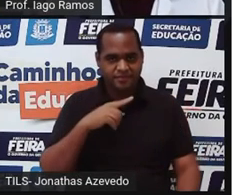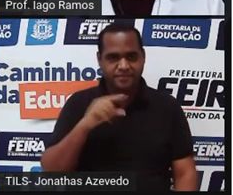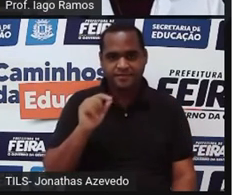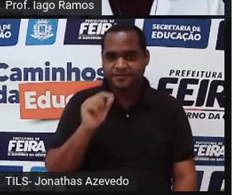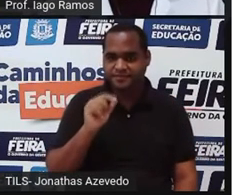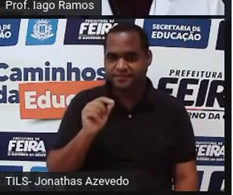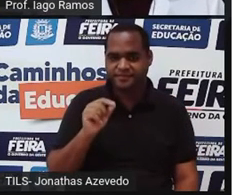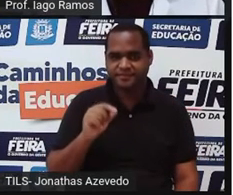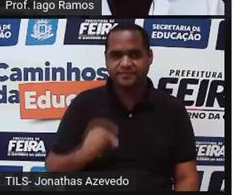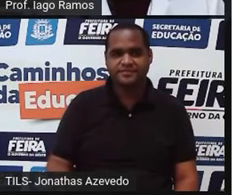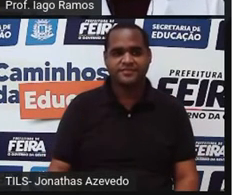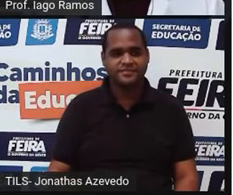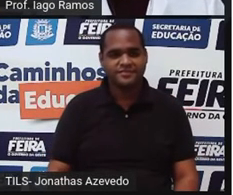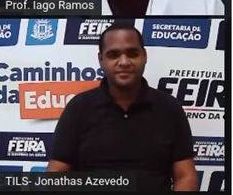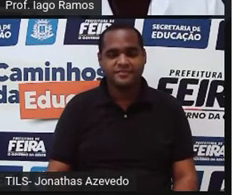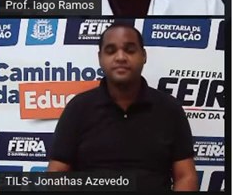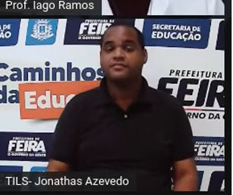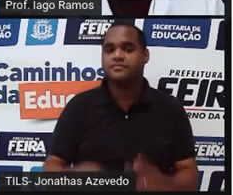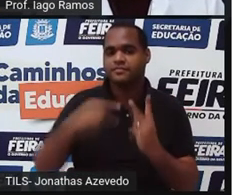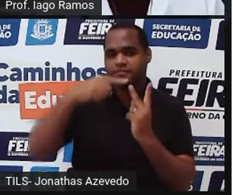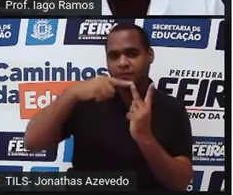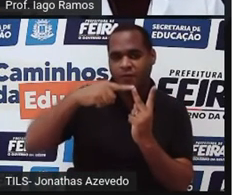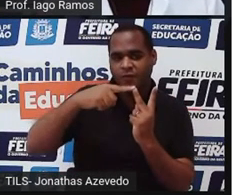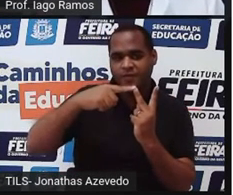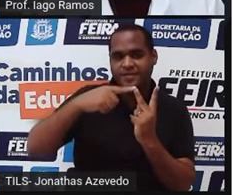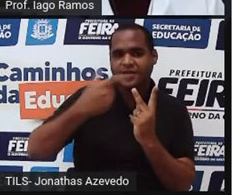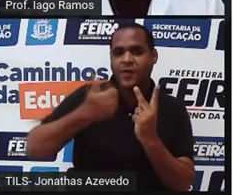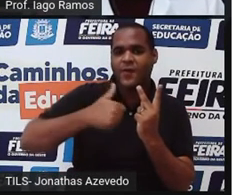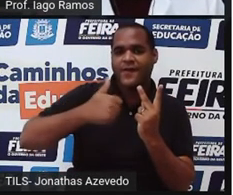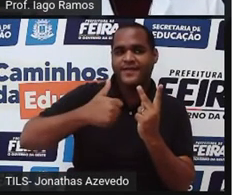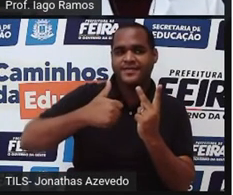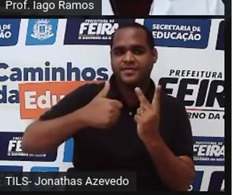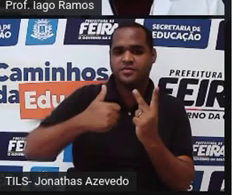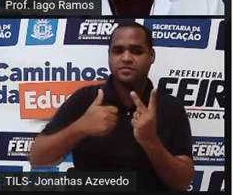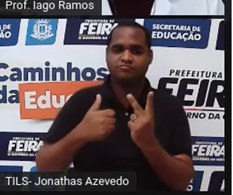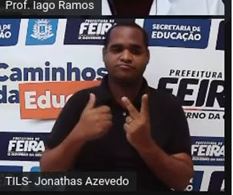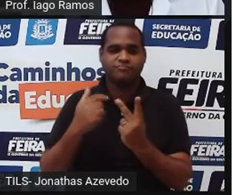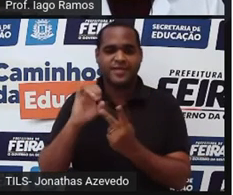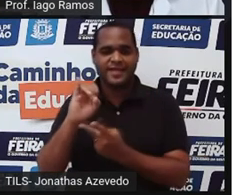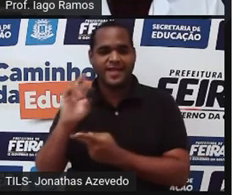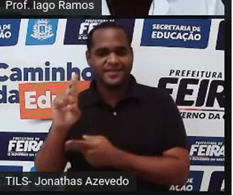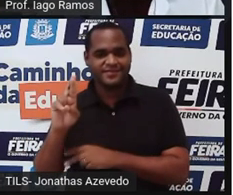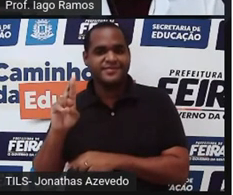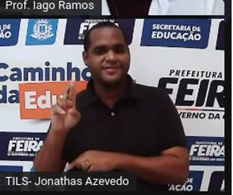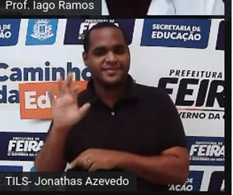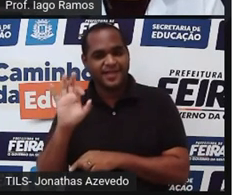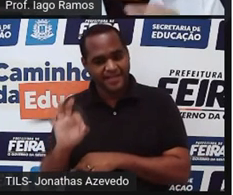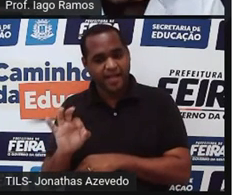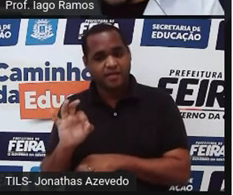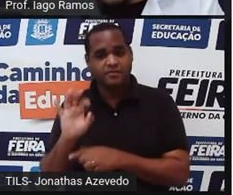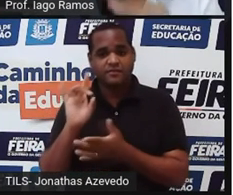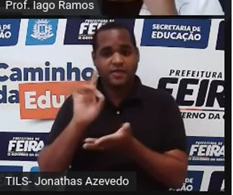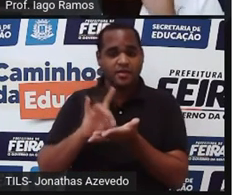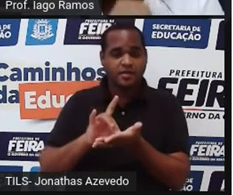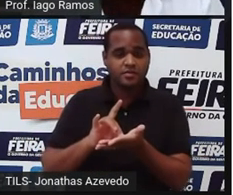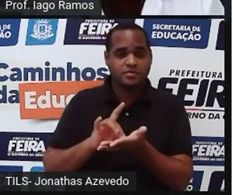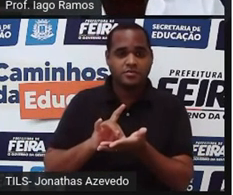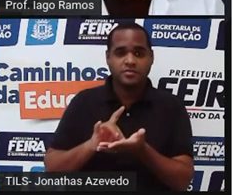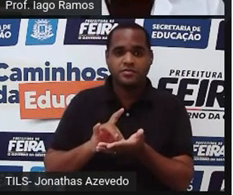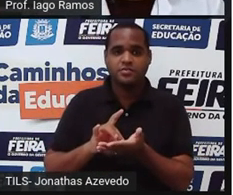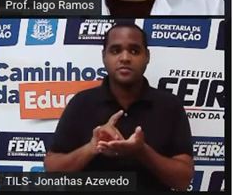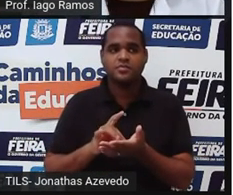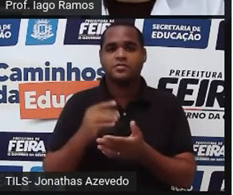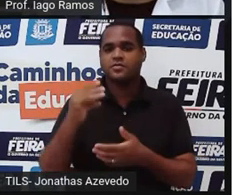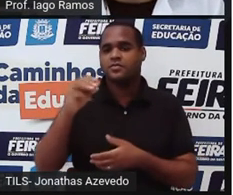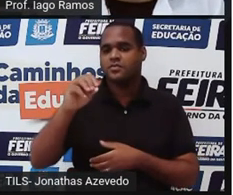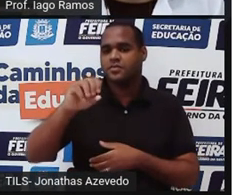perguntinha é a seguinte. A raiz quadrada do 11 é irracional. verdadeiro ou falso? Eu só vou